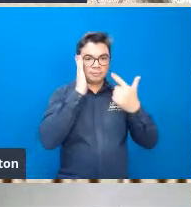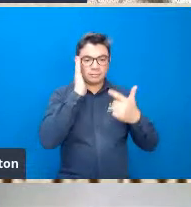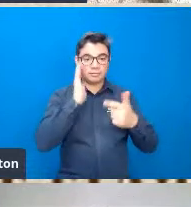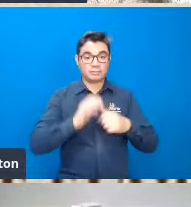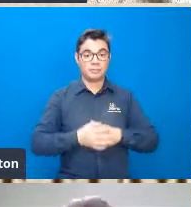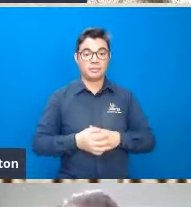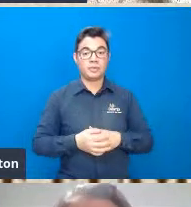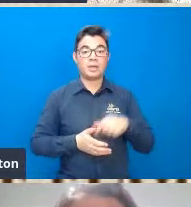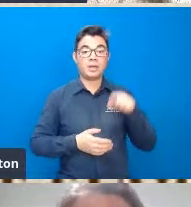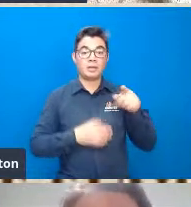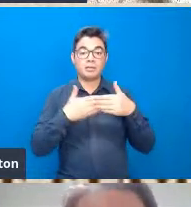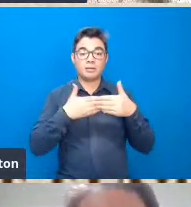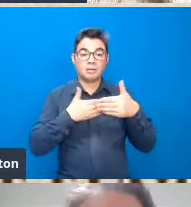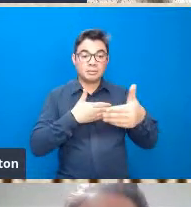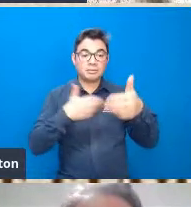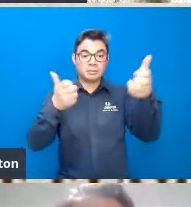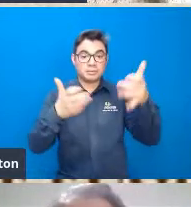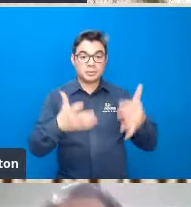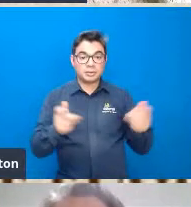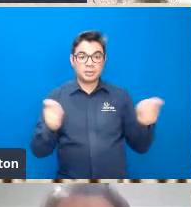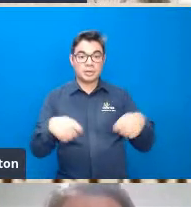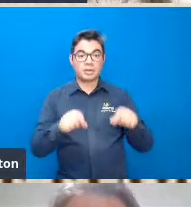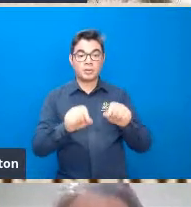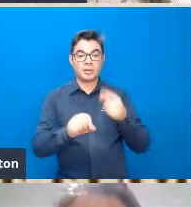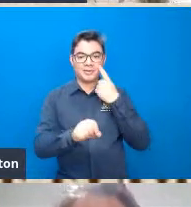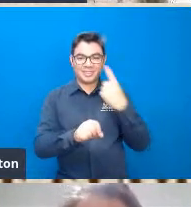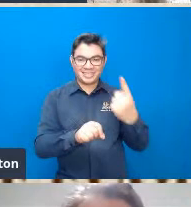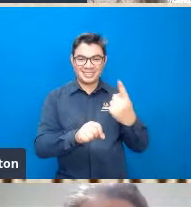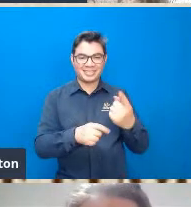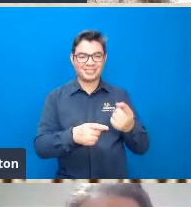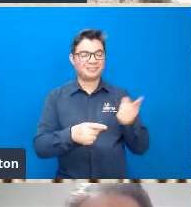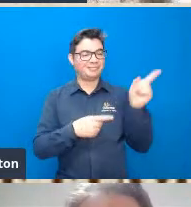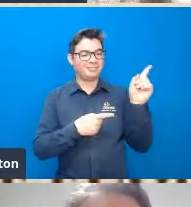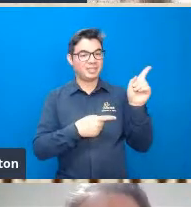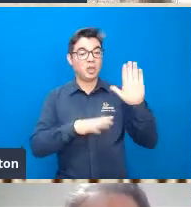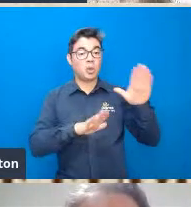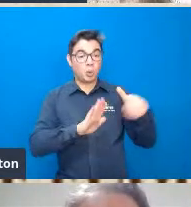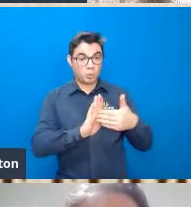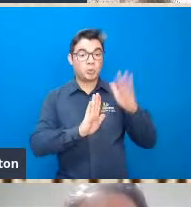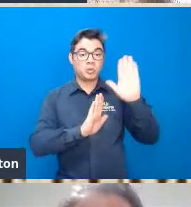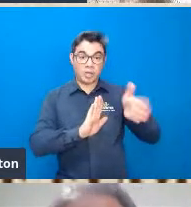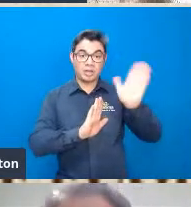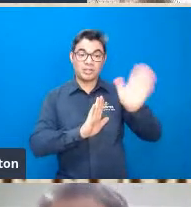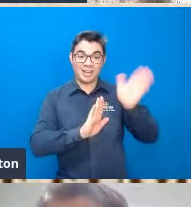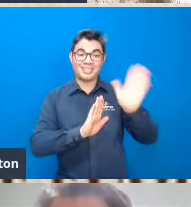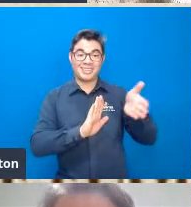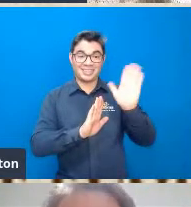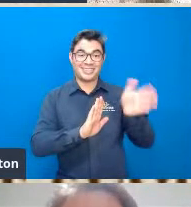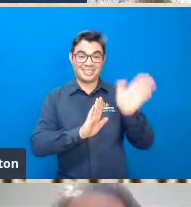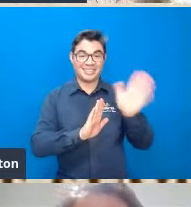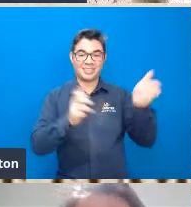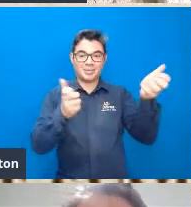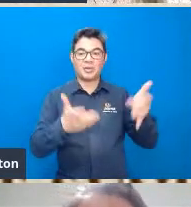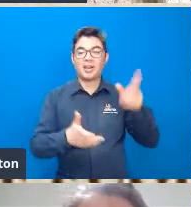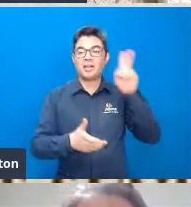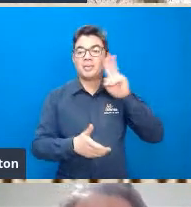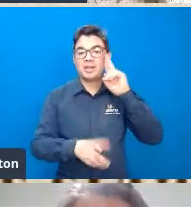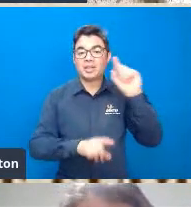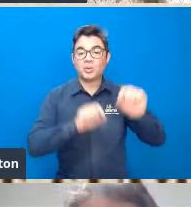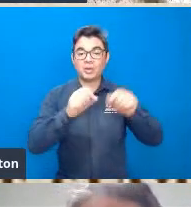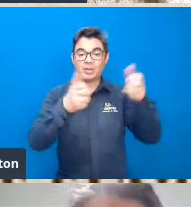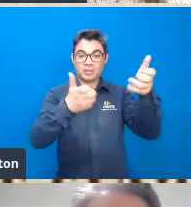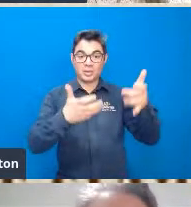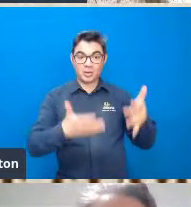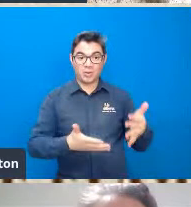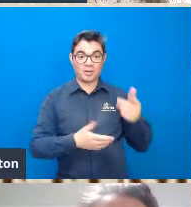foi o contexto, isso, pode passar. Aí, legal. Então, você pode passar toda essa trajetória dele. Só relembrando, então, que eu comentei agora há